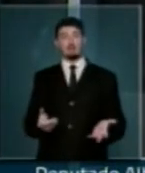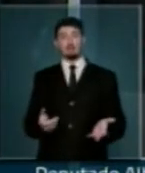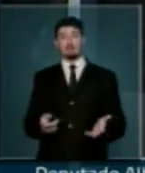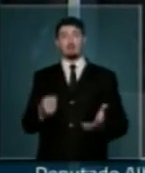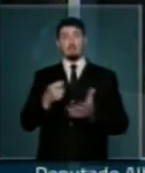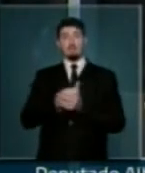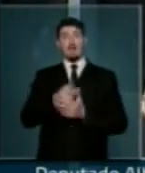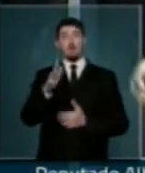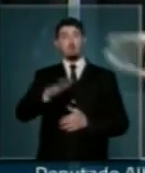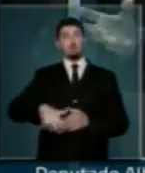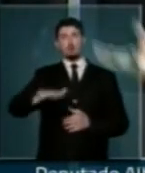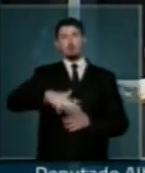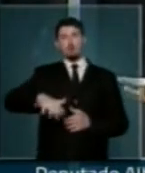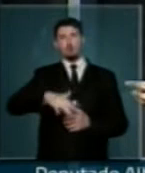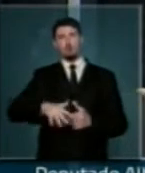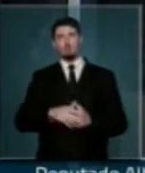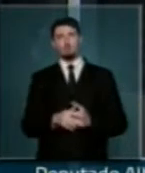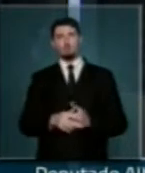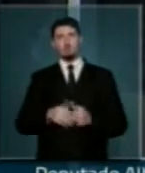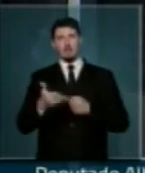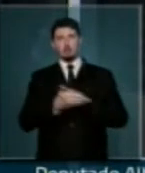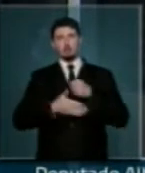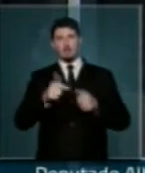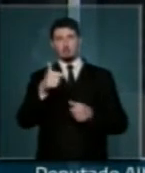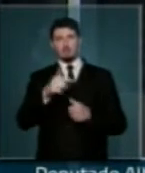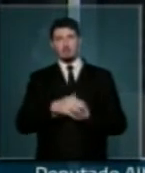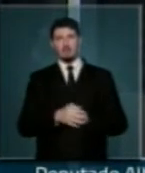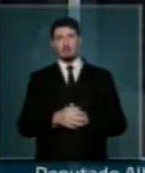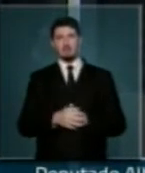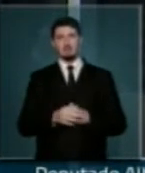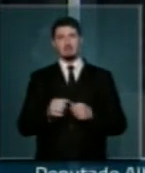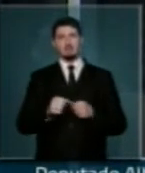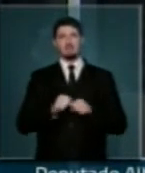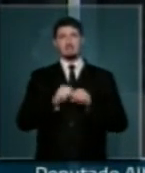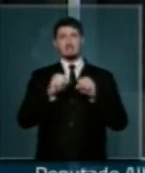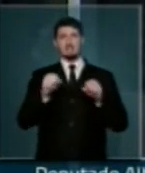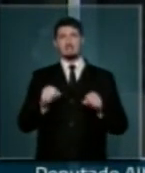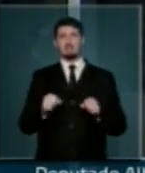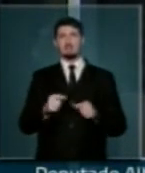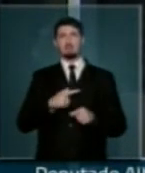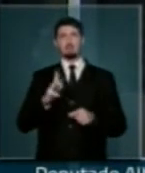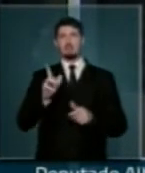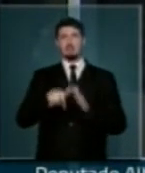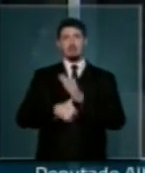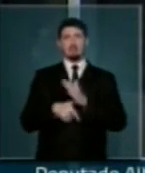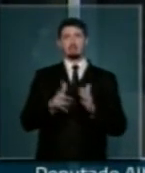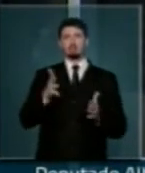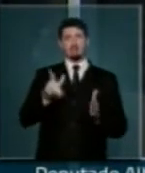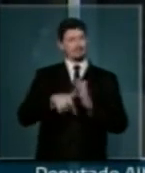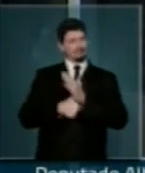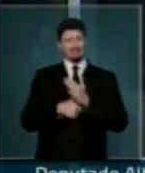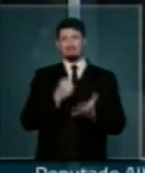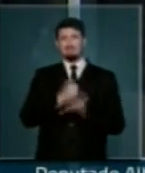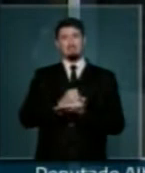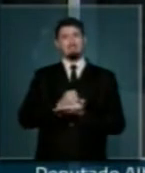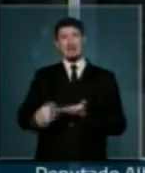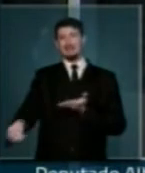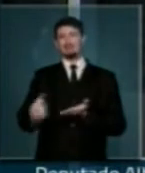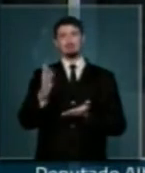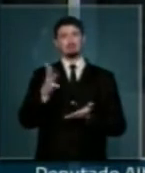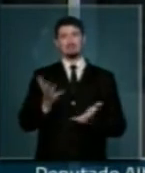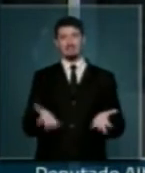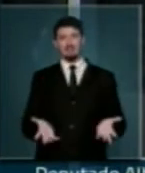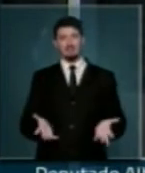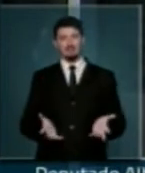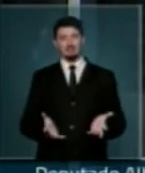toda a conta da falta de estrutura. Aliás, um sistema extremamente ultrapassado. Um sistema que permite